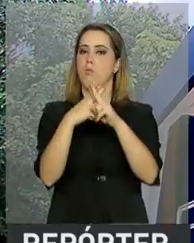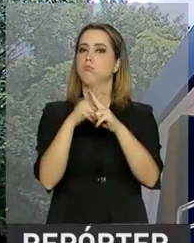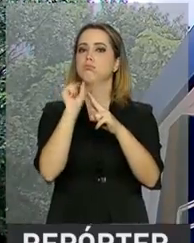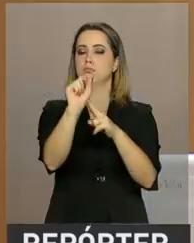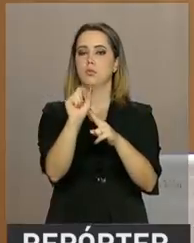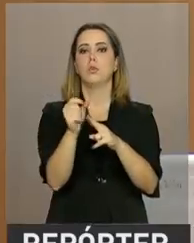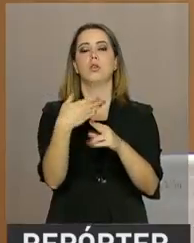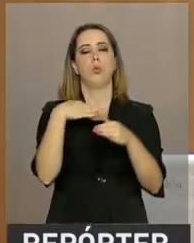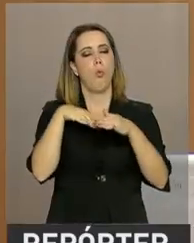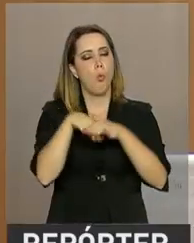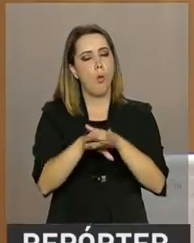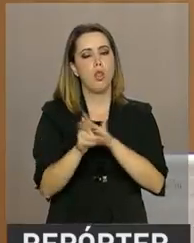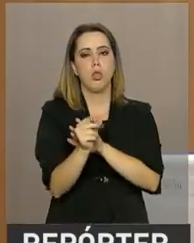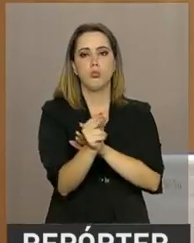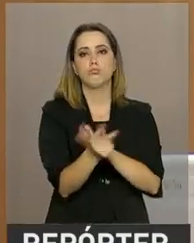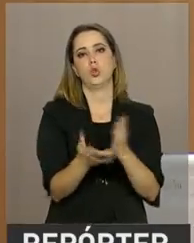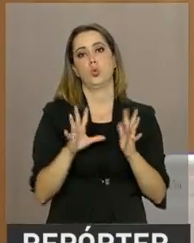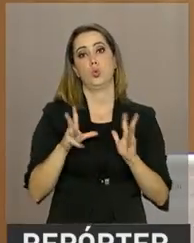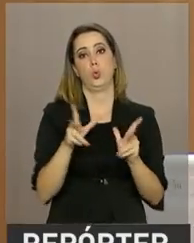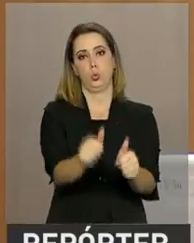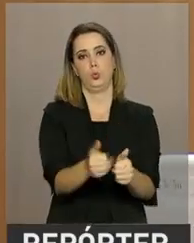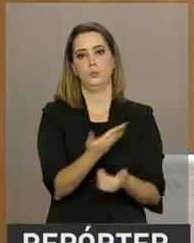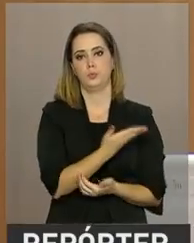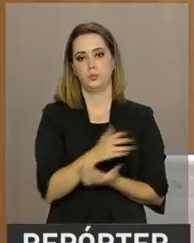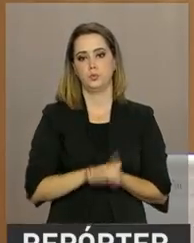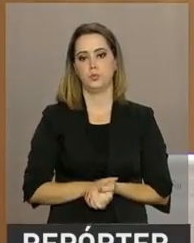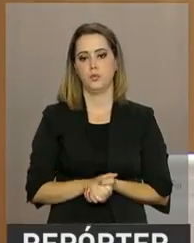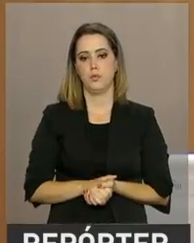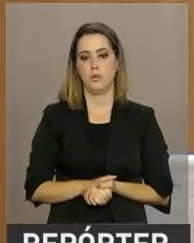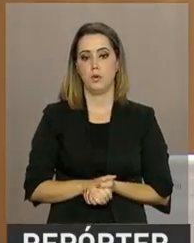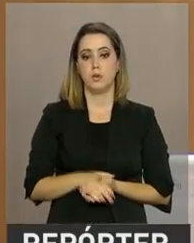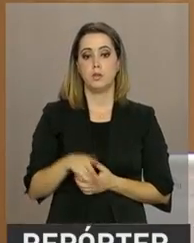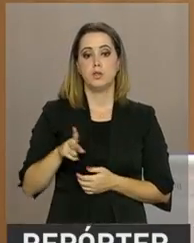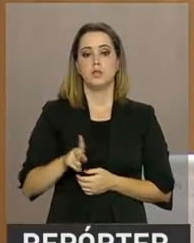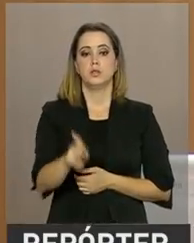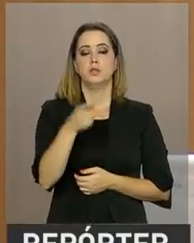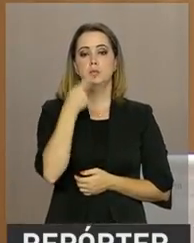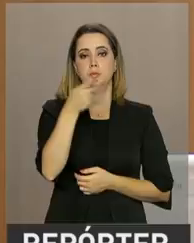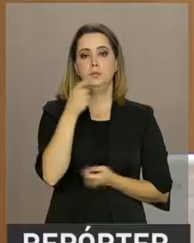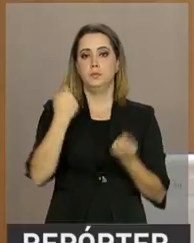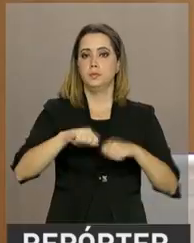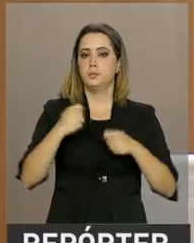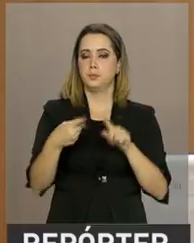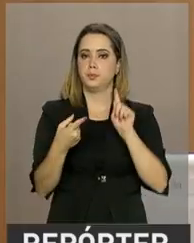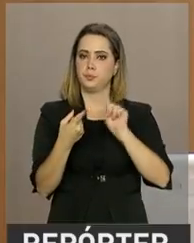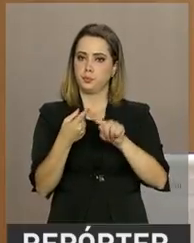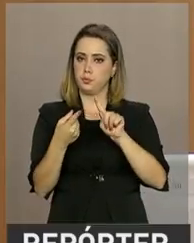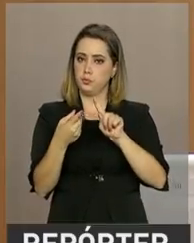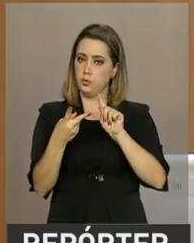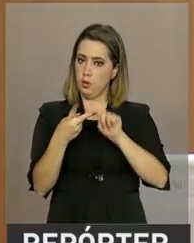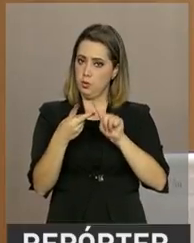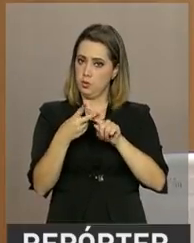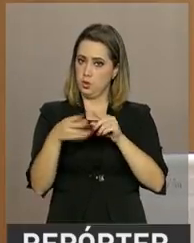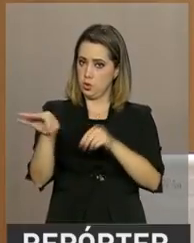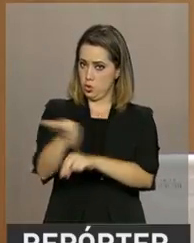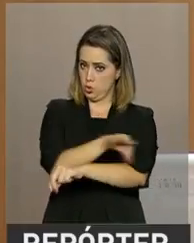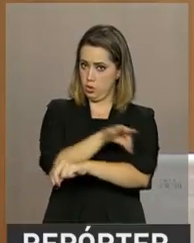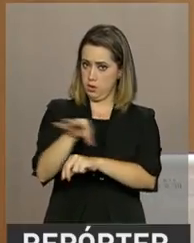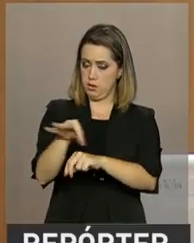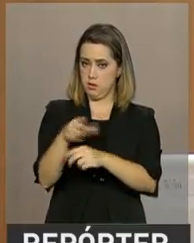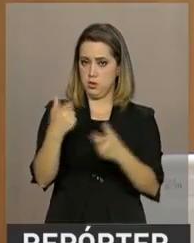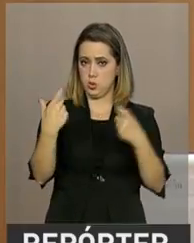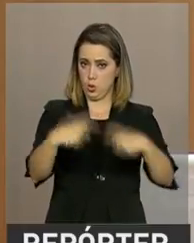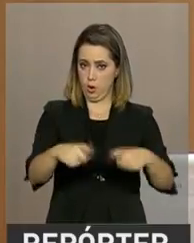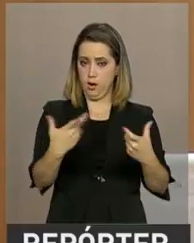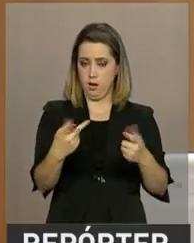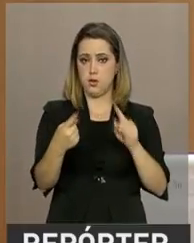FGTS. Sempre digo que uma pessoa precisa de dois endereços para ter sua dignidade preservada. Um é